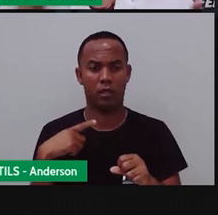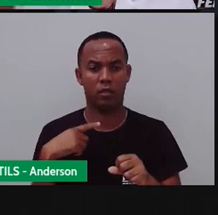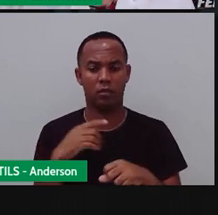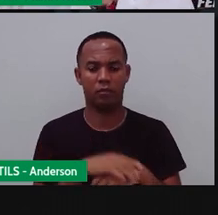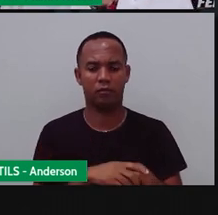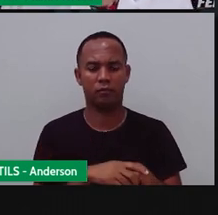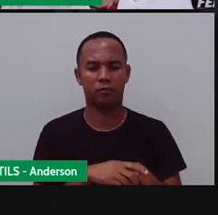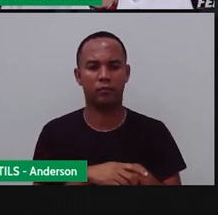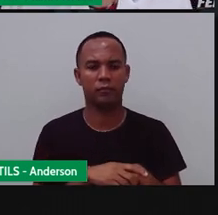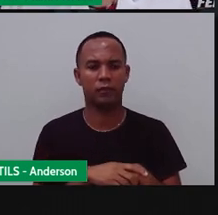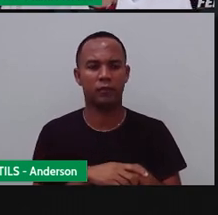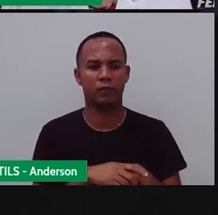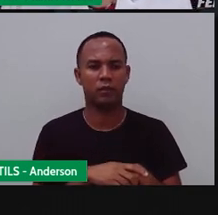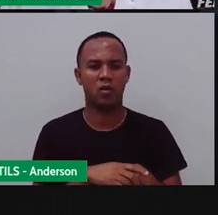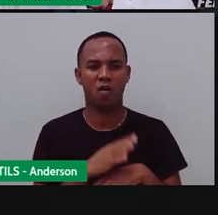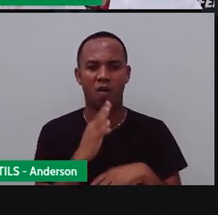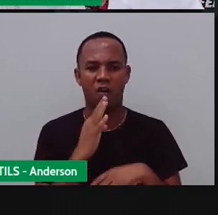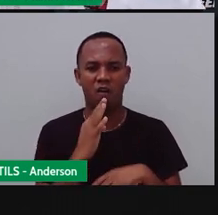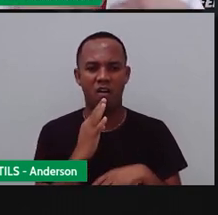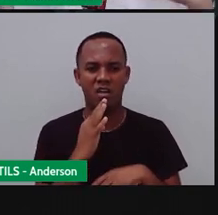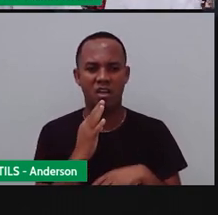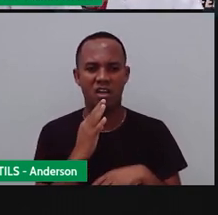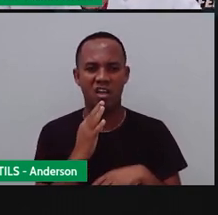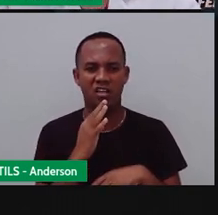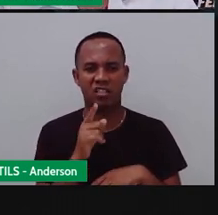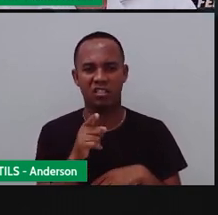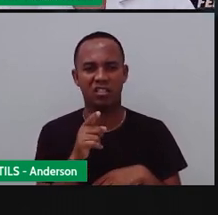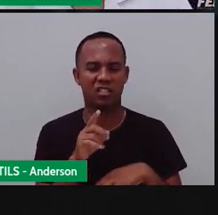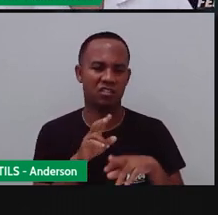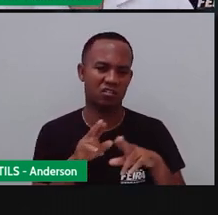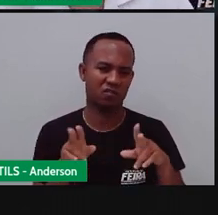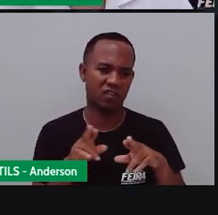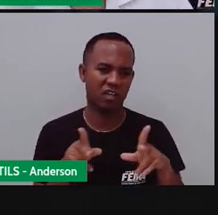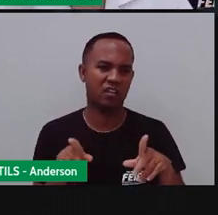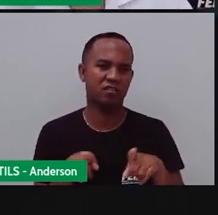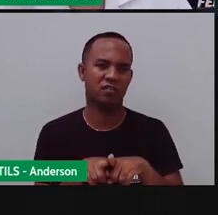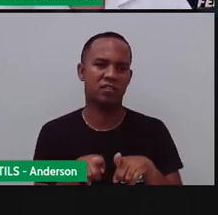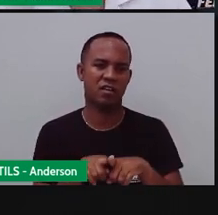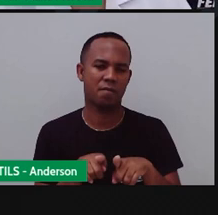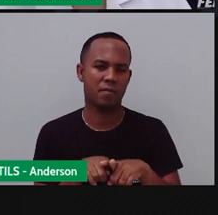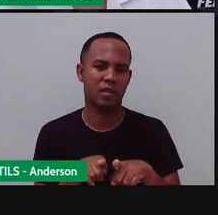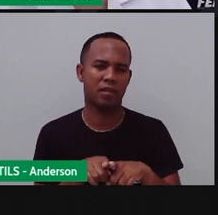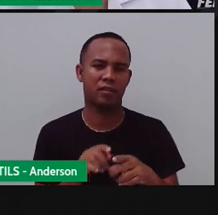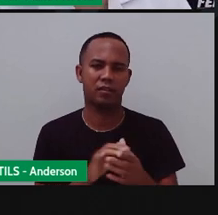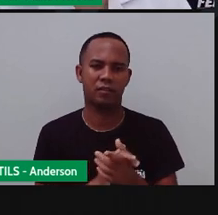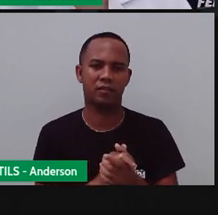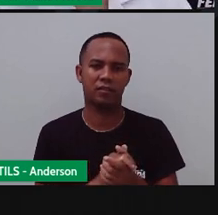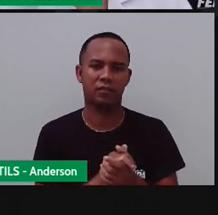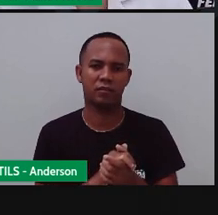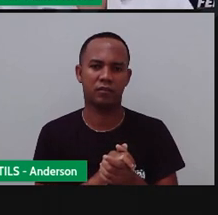não só esse calendário que a gente conhece, o Gregoriano. Existem outros tipos de calendários.